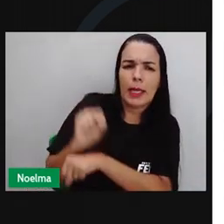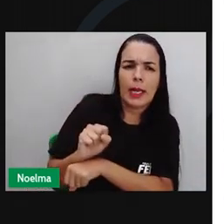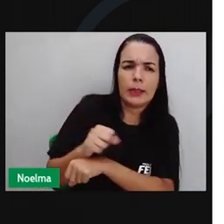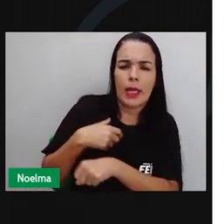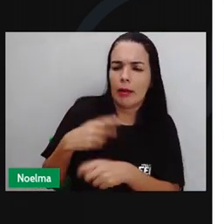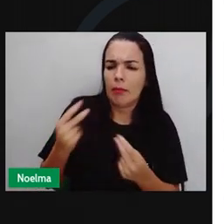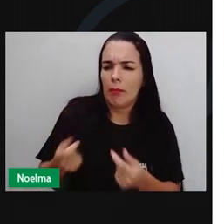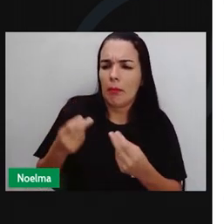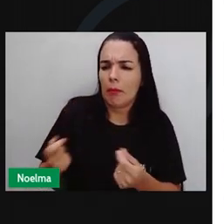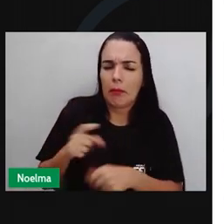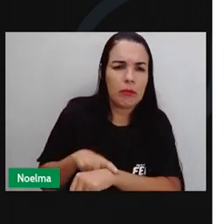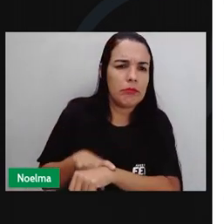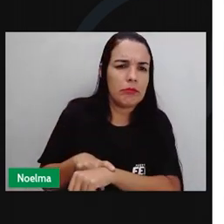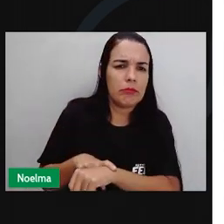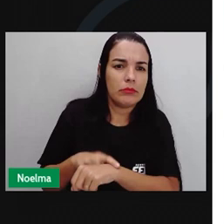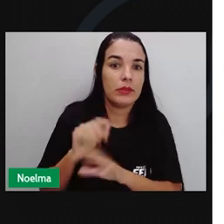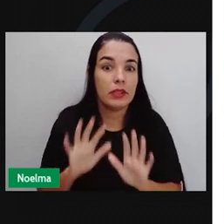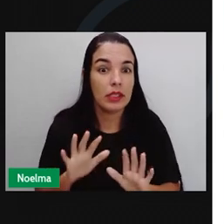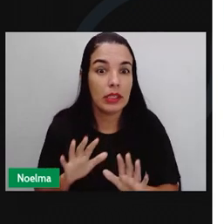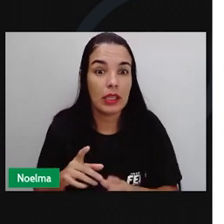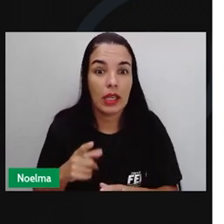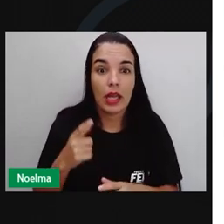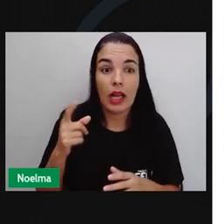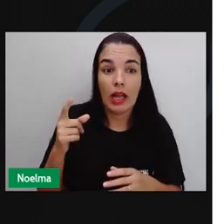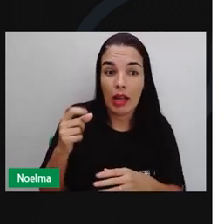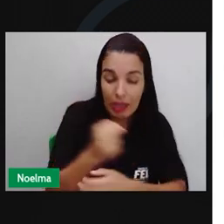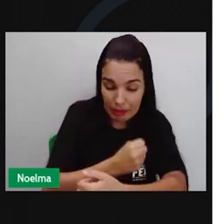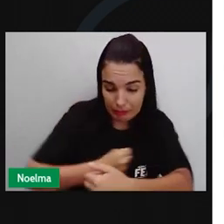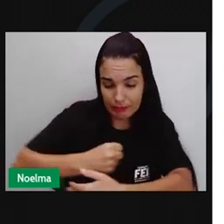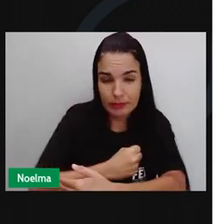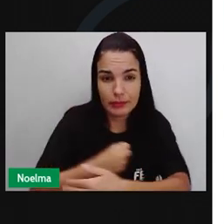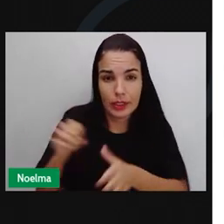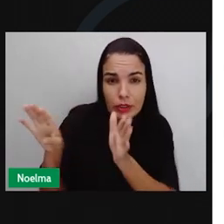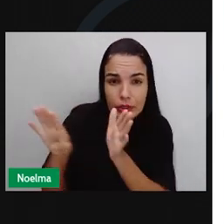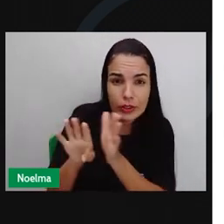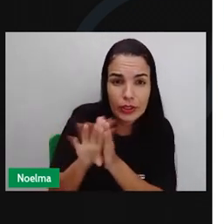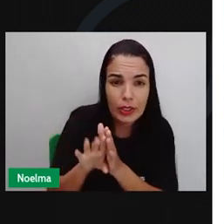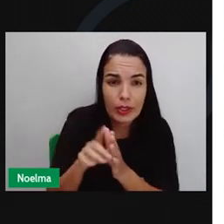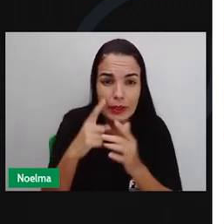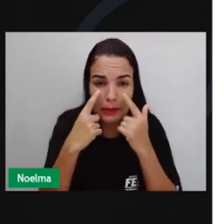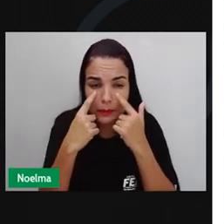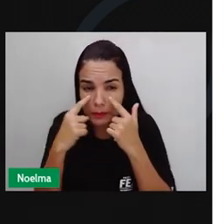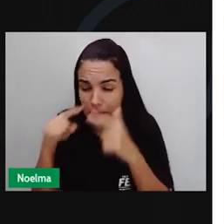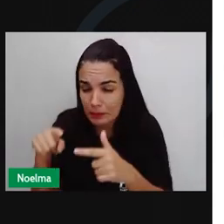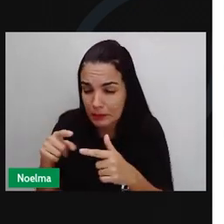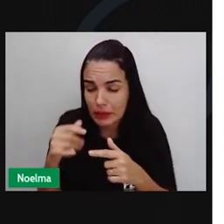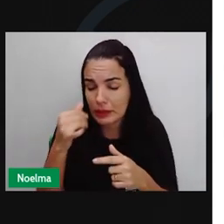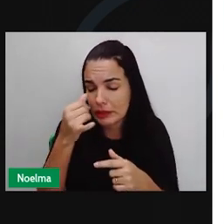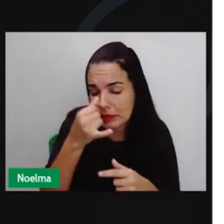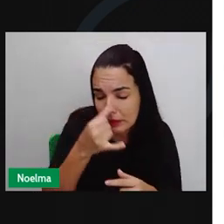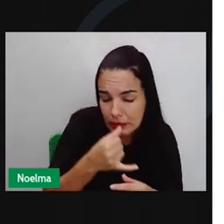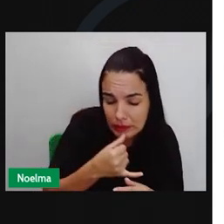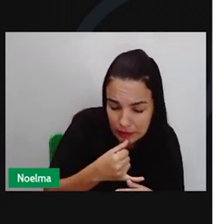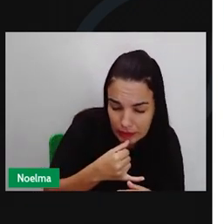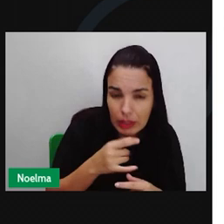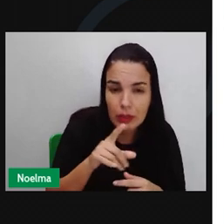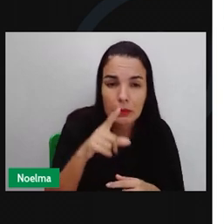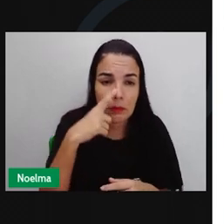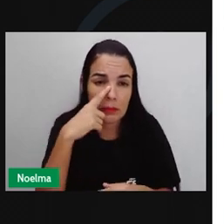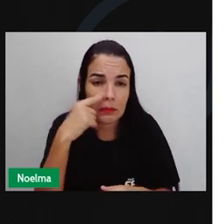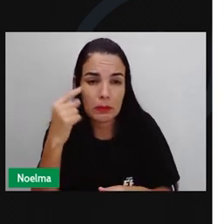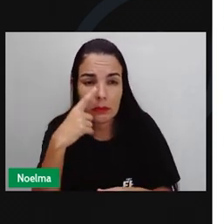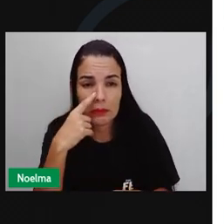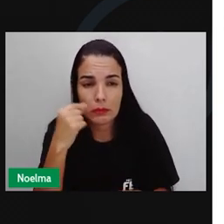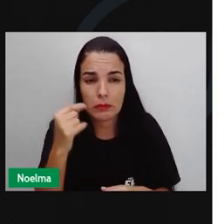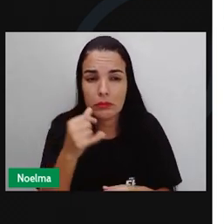tanto tempo? Na hora, vinham chegando as cozinheiras da festa e deram a triste notícia para a noiva. No começo,